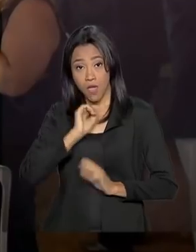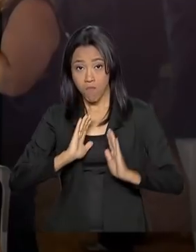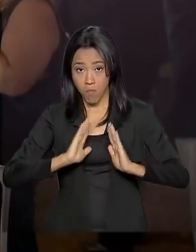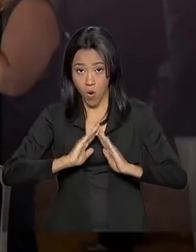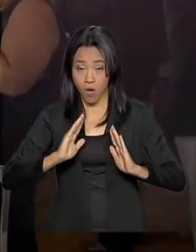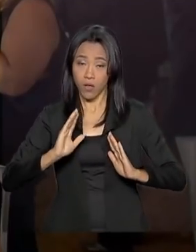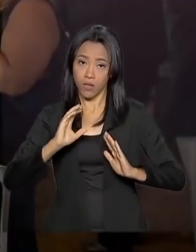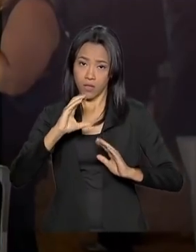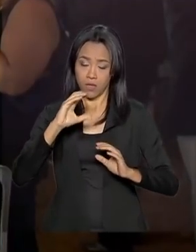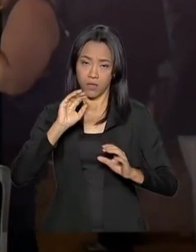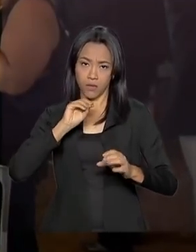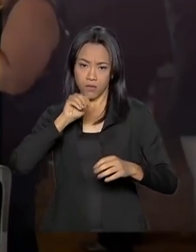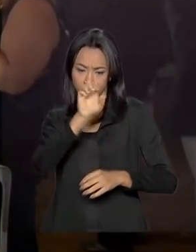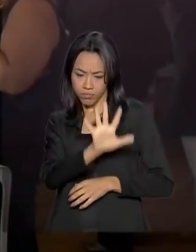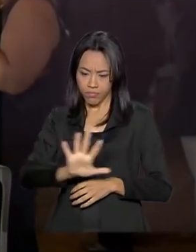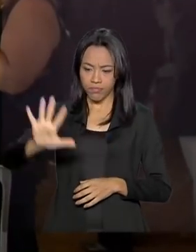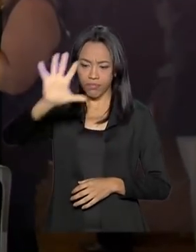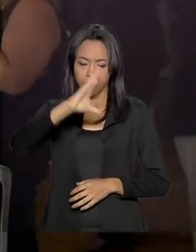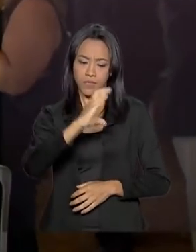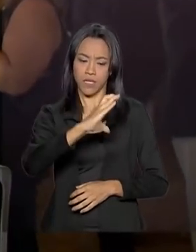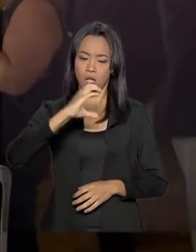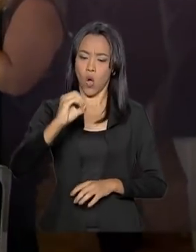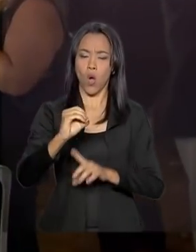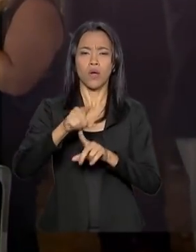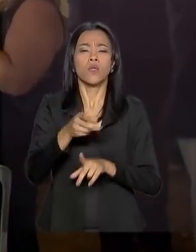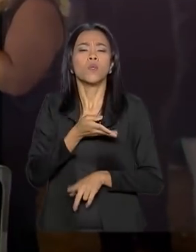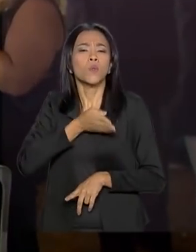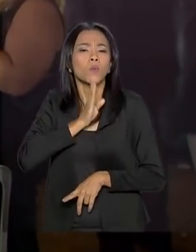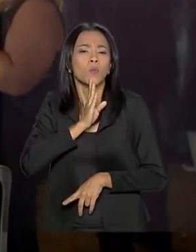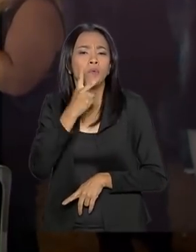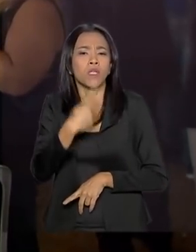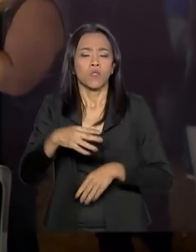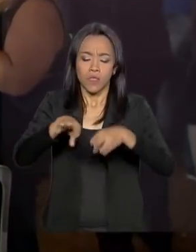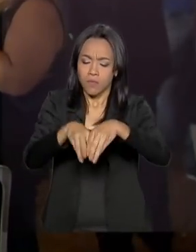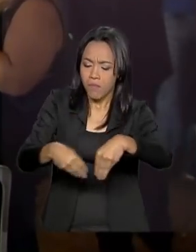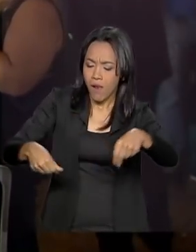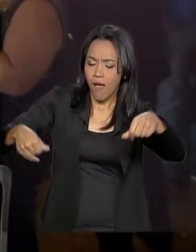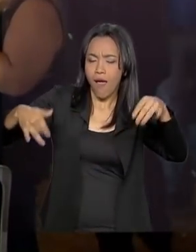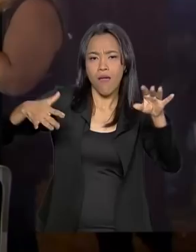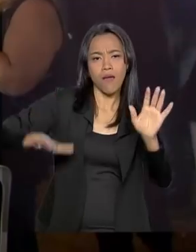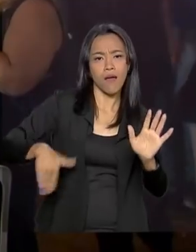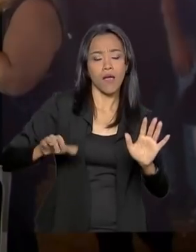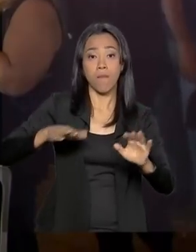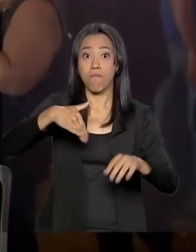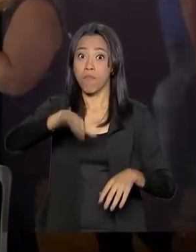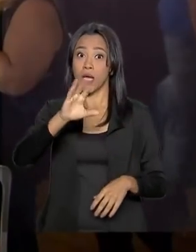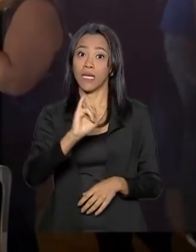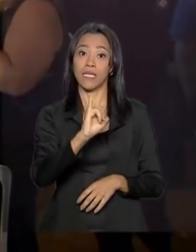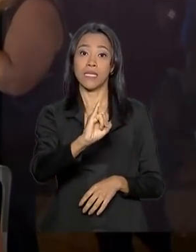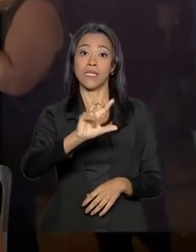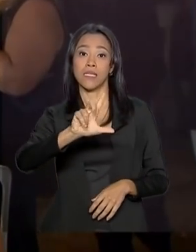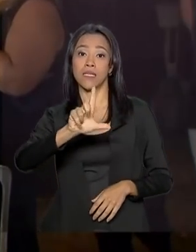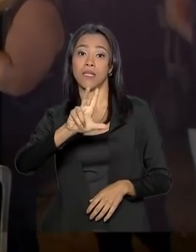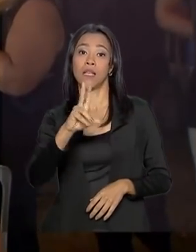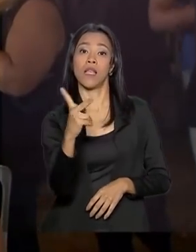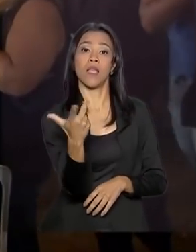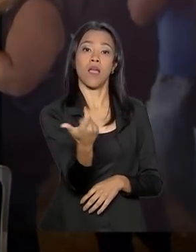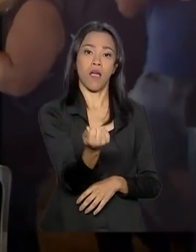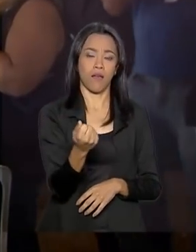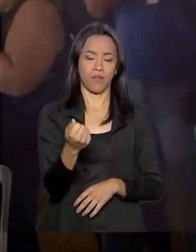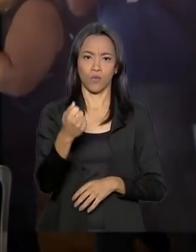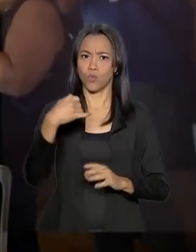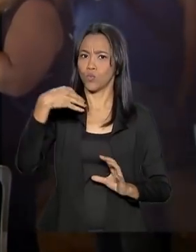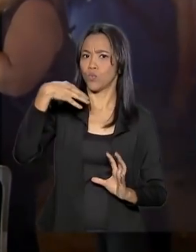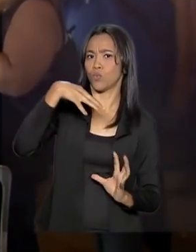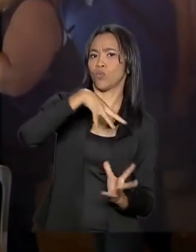centro-oeste, o Araguaia é bastante conhecido pelas suas praias e também por ter a maior ilha fluvial do mundo, a ilha